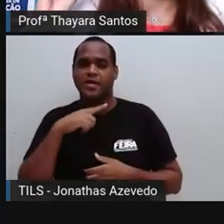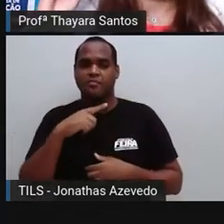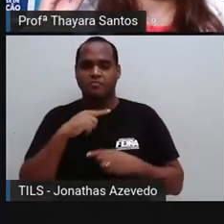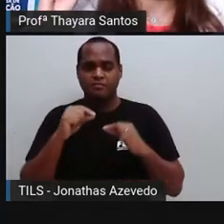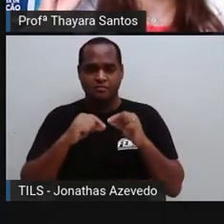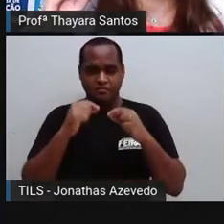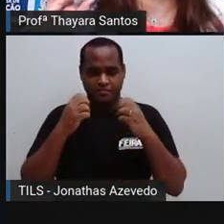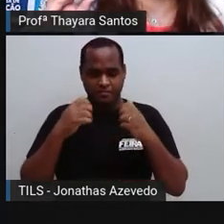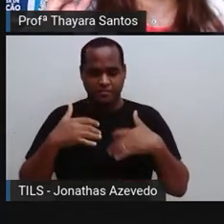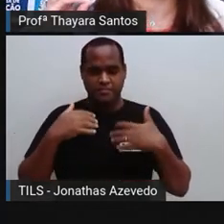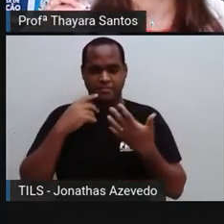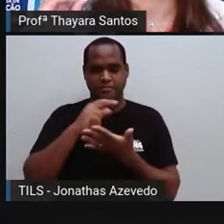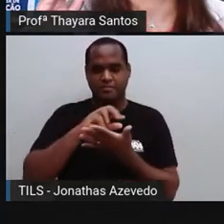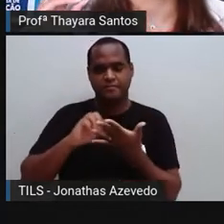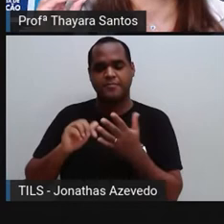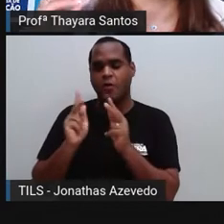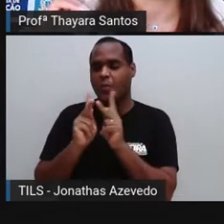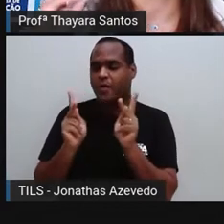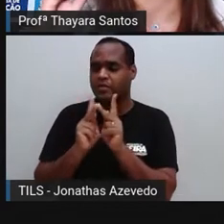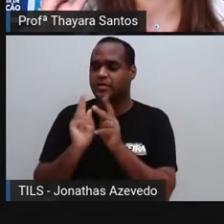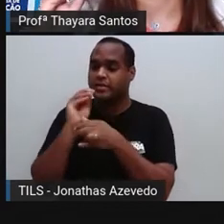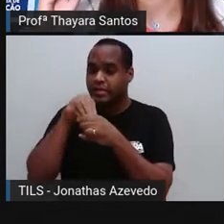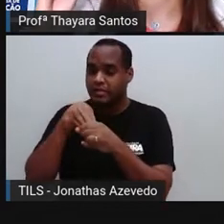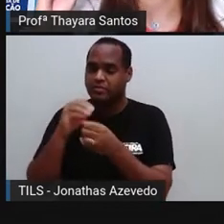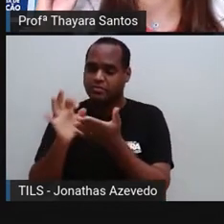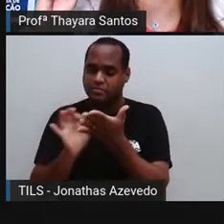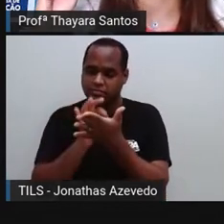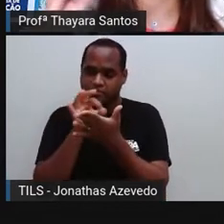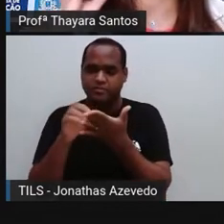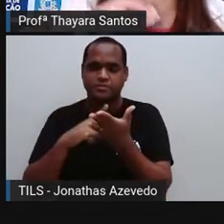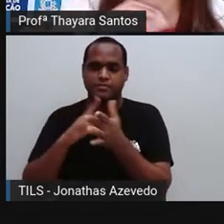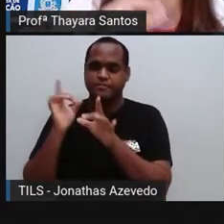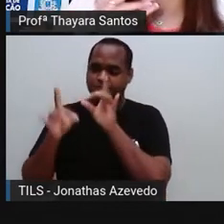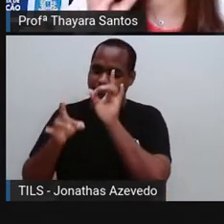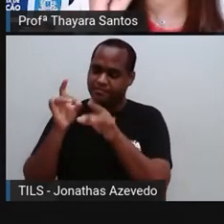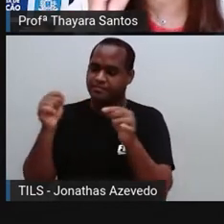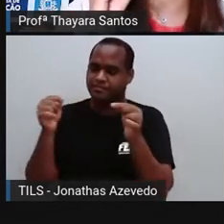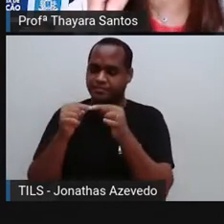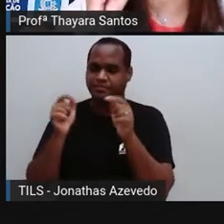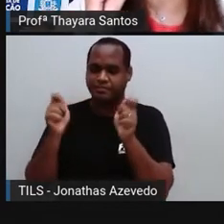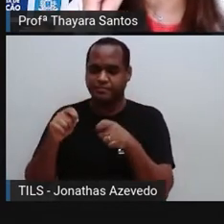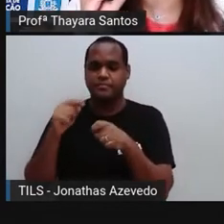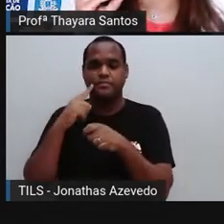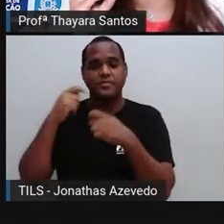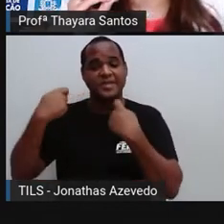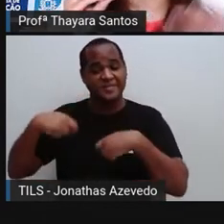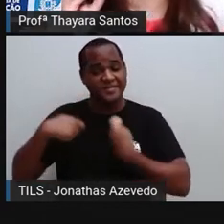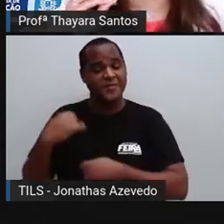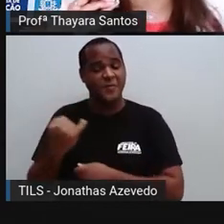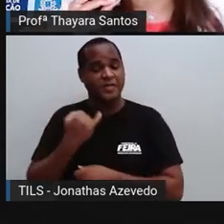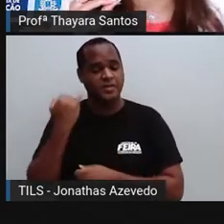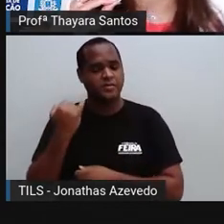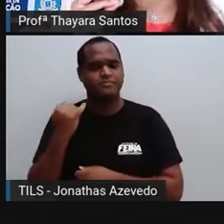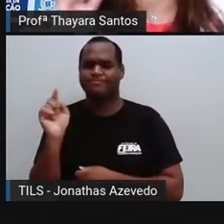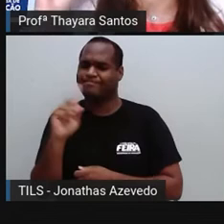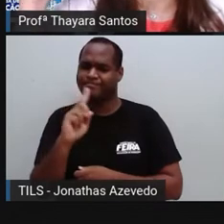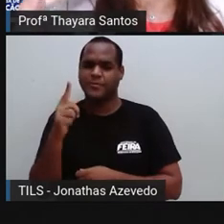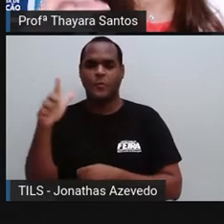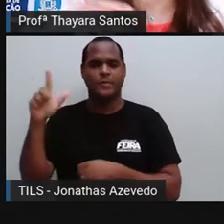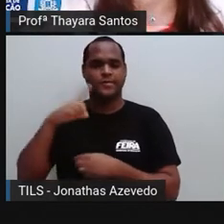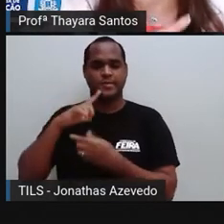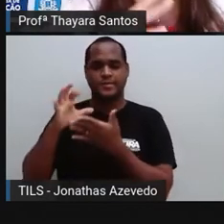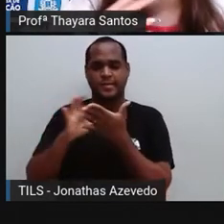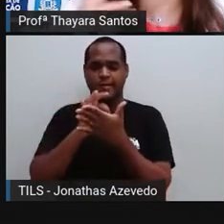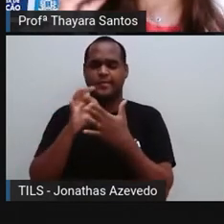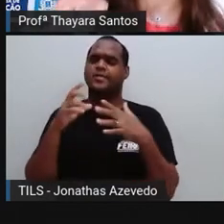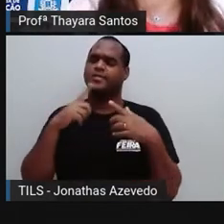a gente vai lá, produz um hormônio dentro da glândula e não é essa glândula que precisa desse hormônio, é uma outra célula que está distante. E